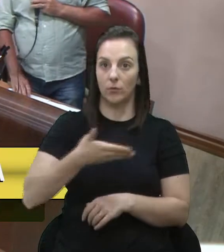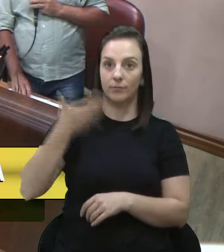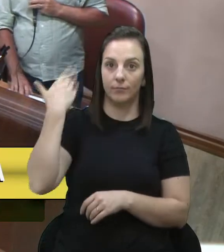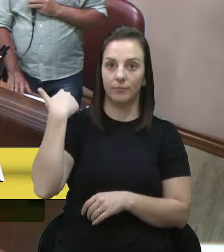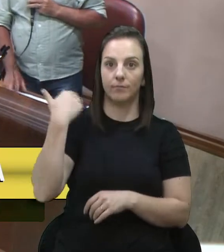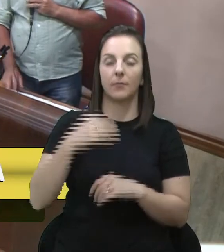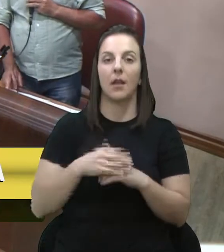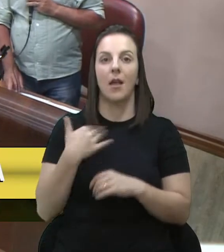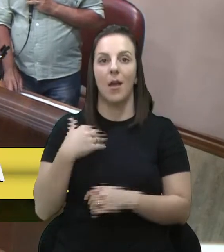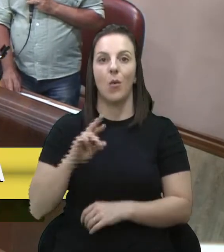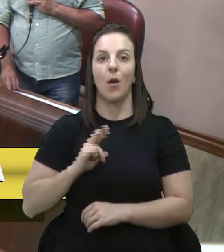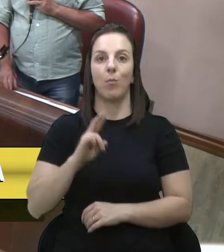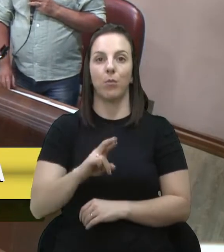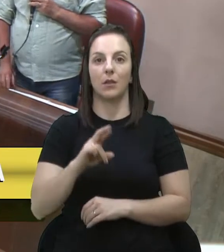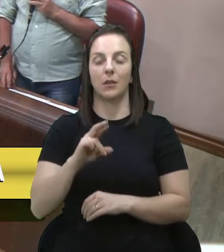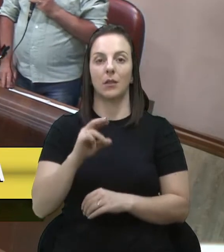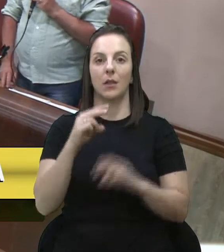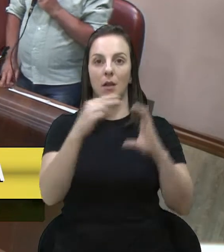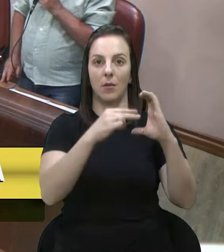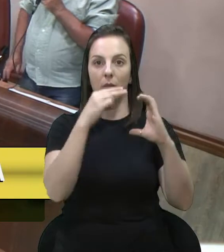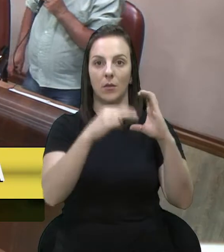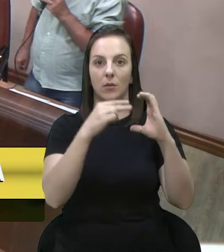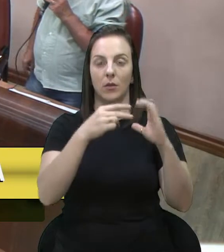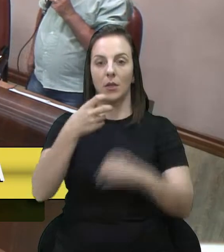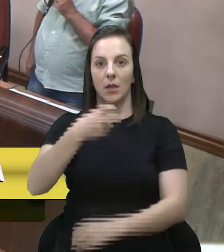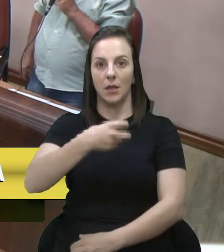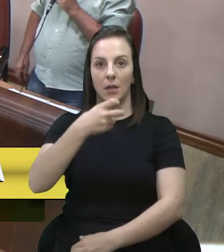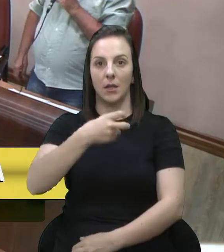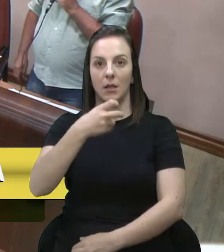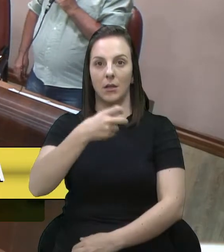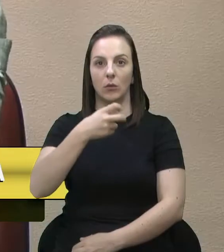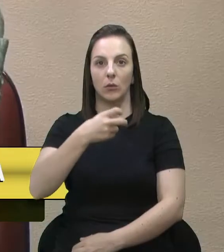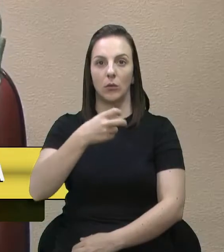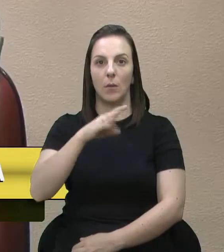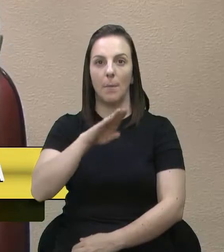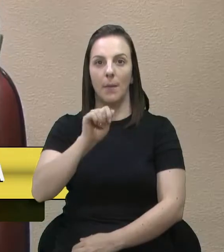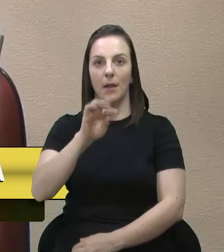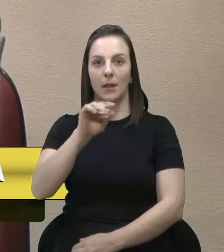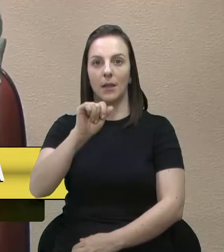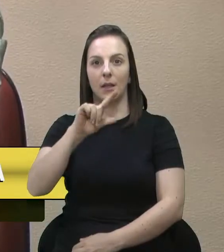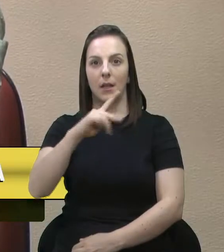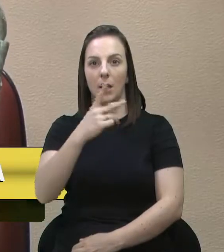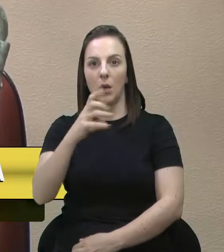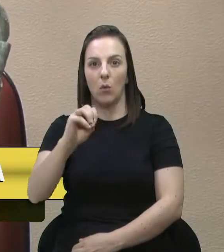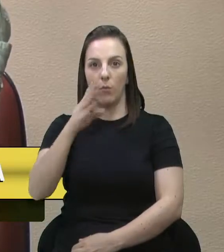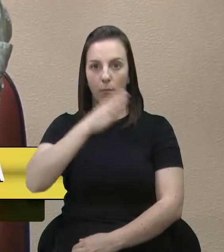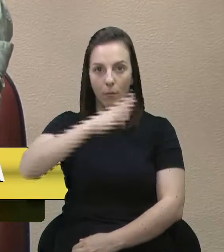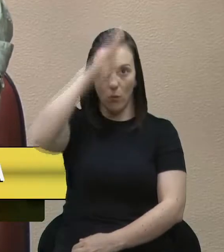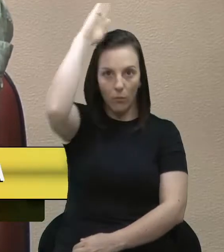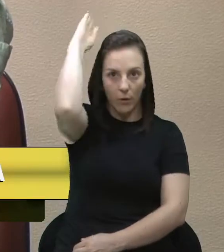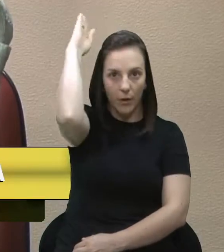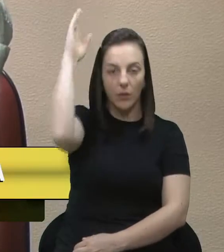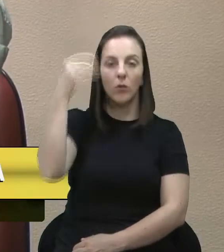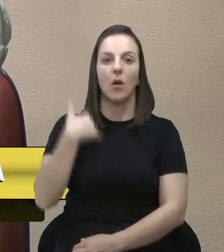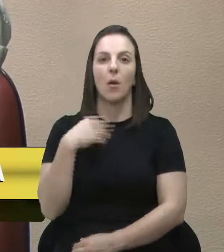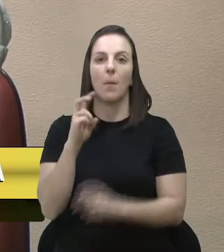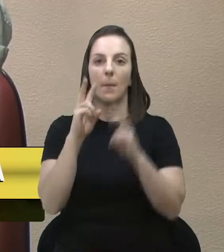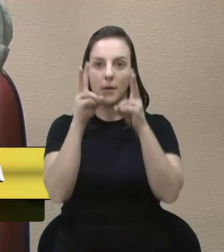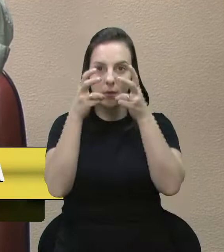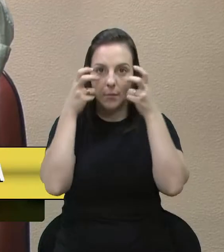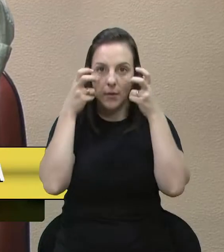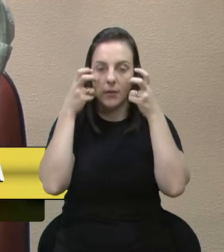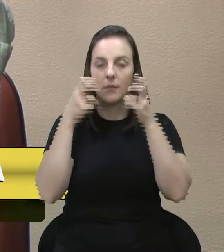no 5º Batalhão do Bombeiro Militar ali, e pude presenciar